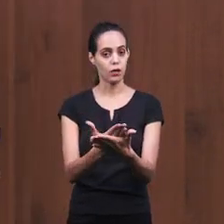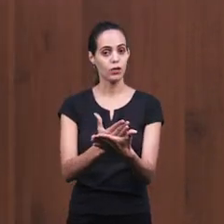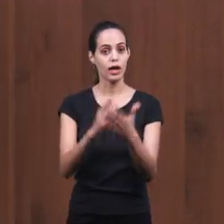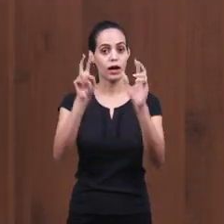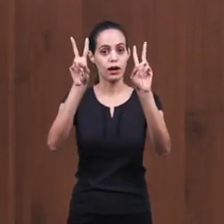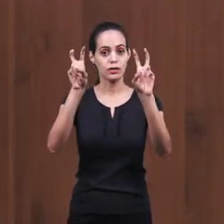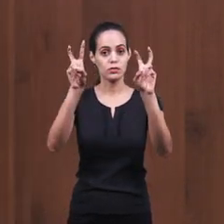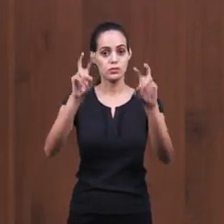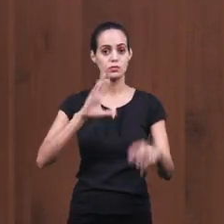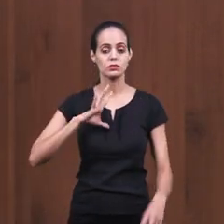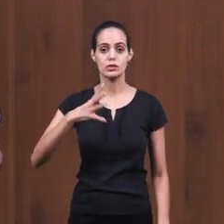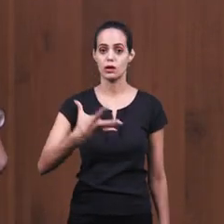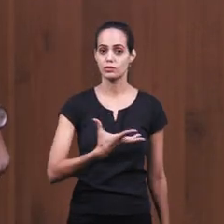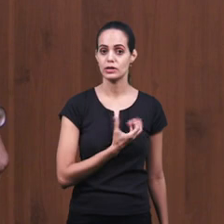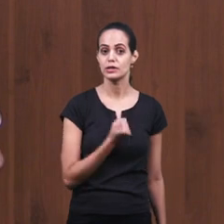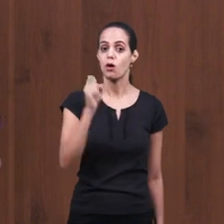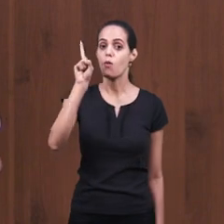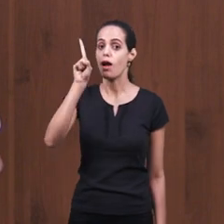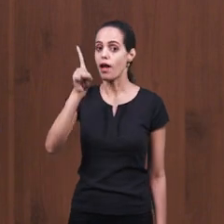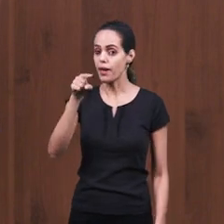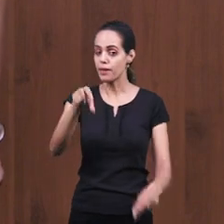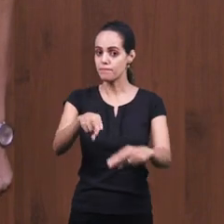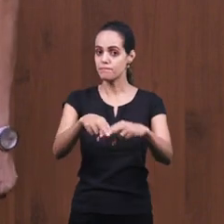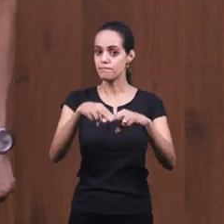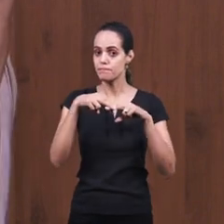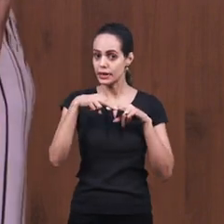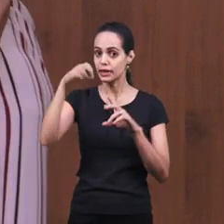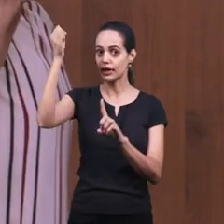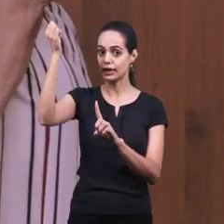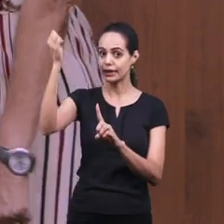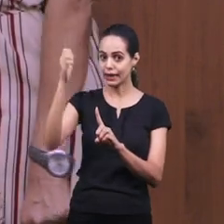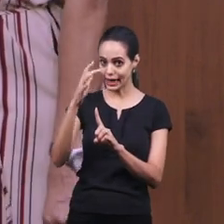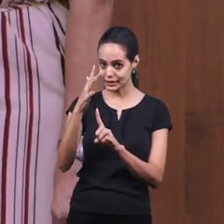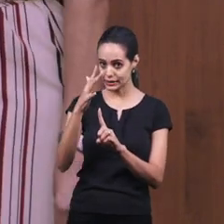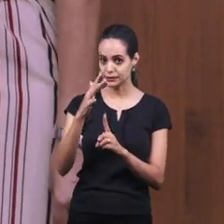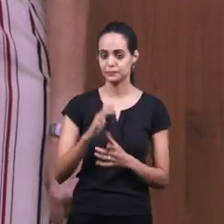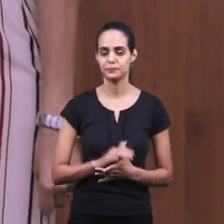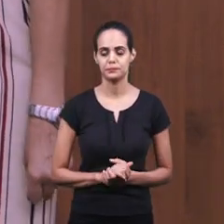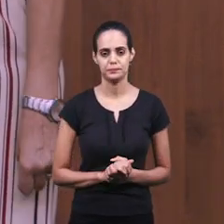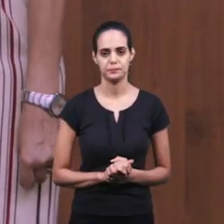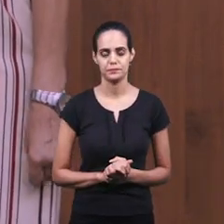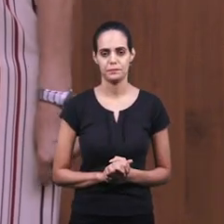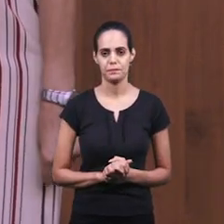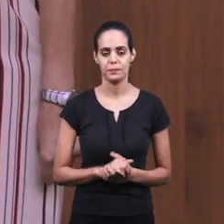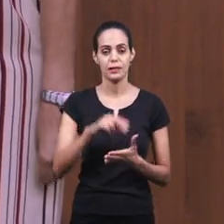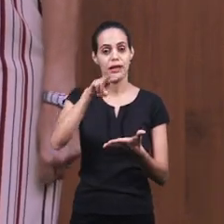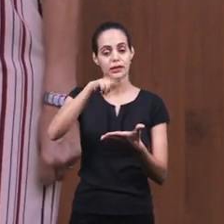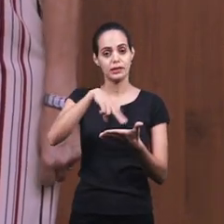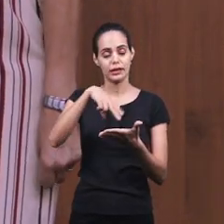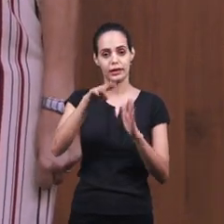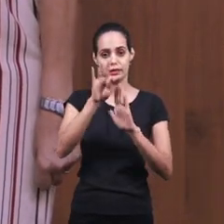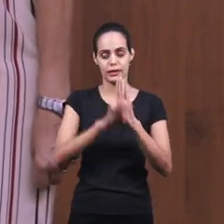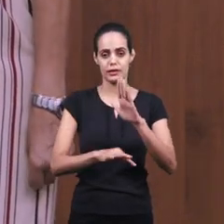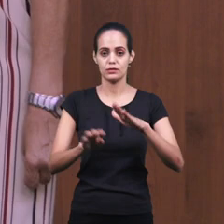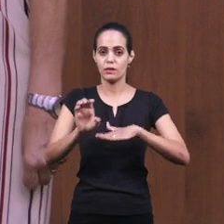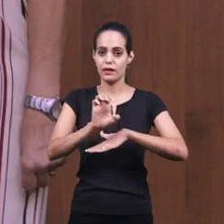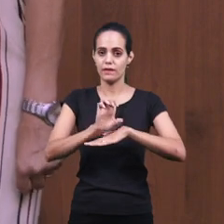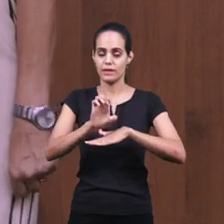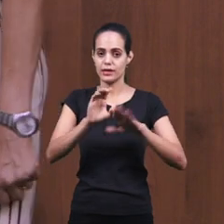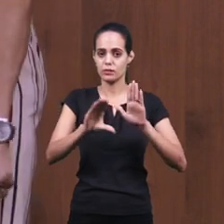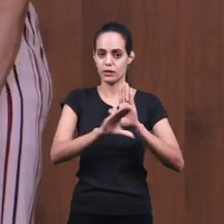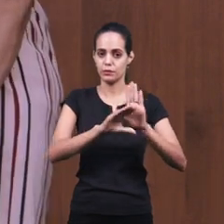salvação é pela graça E nós vamos ler o texto que está em Efésios 2,